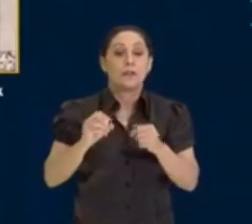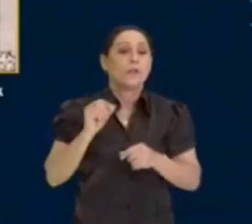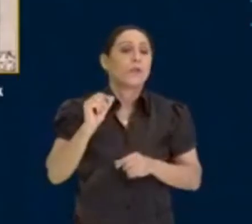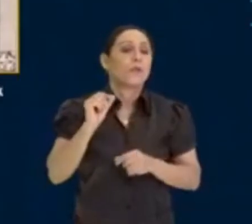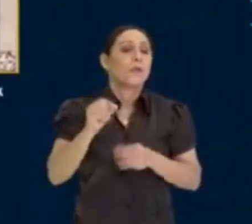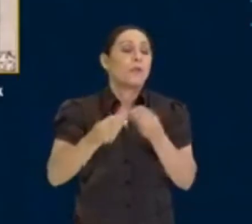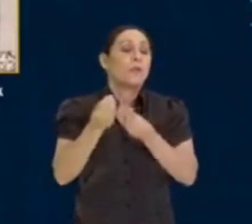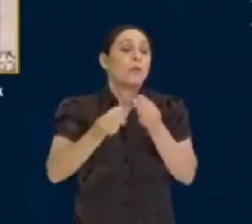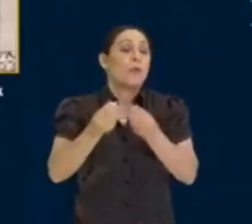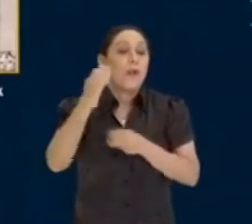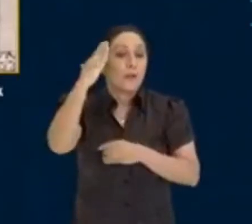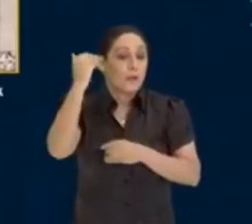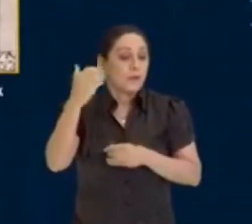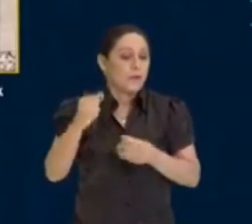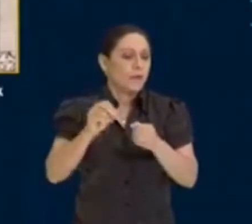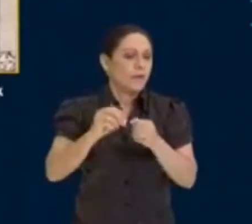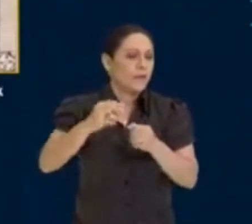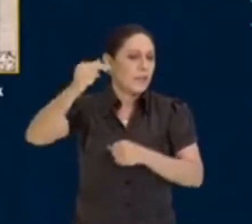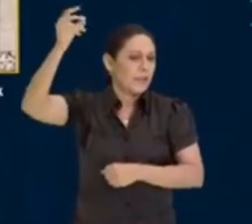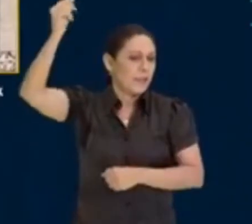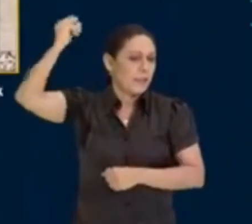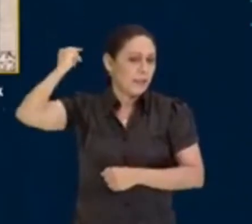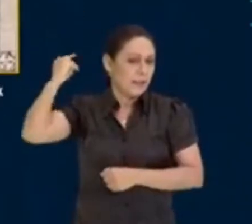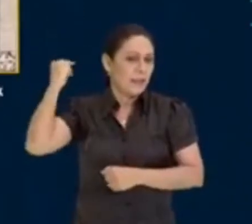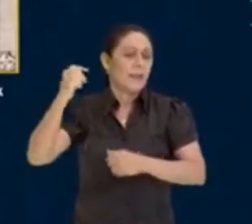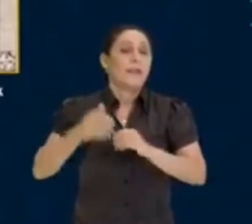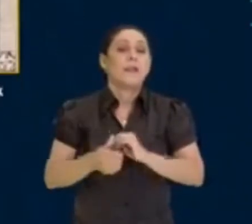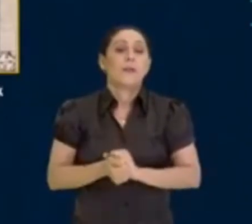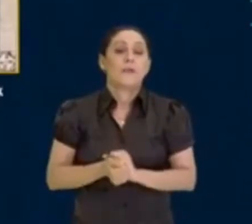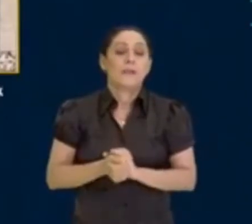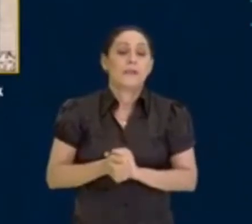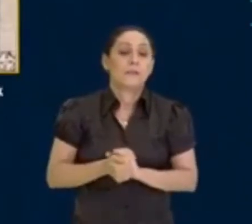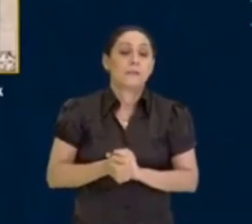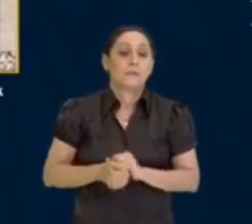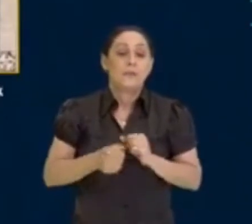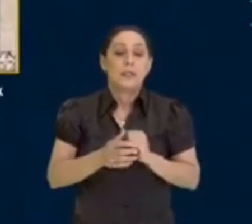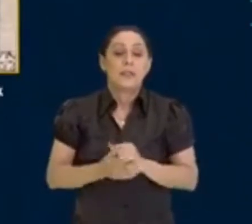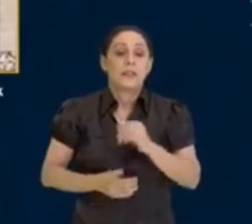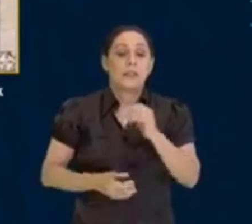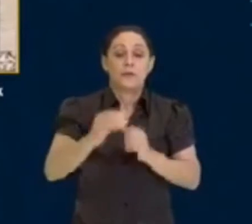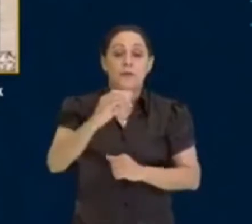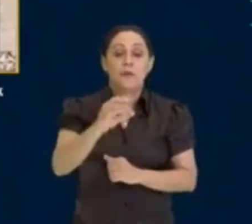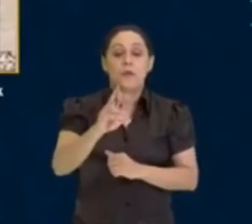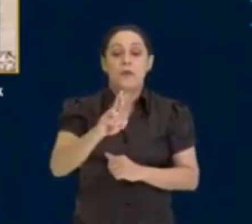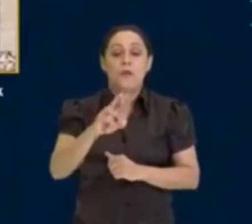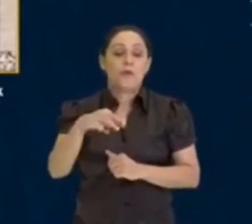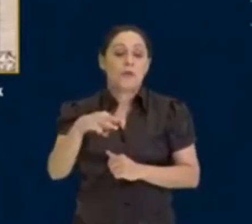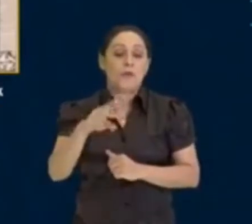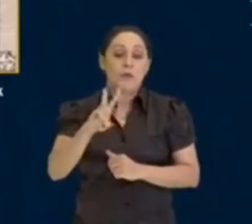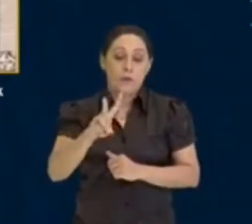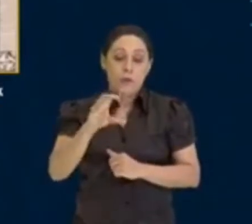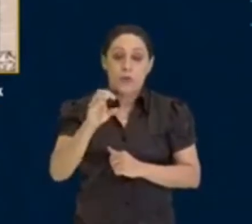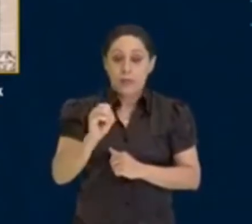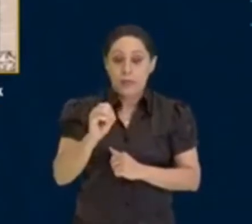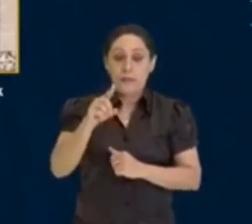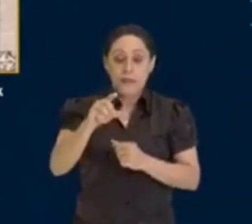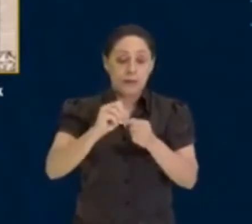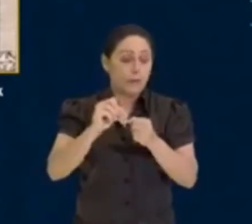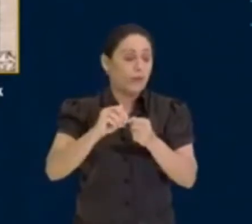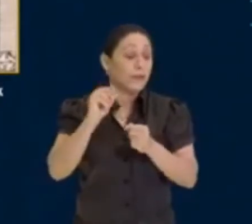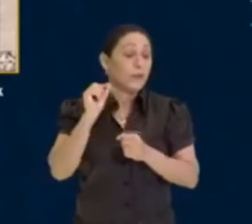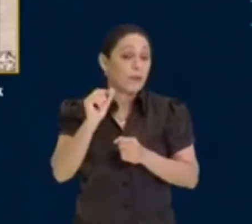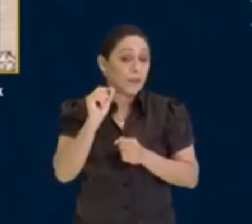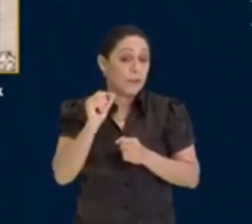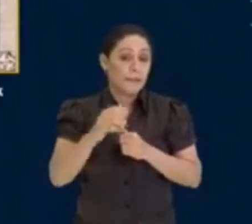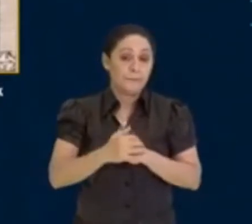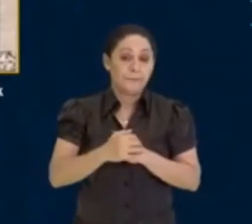Eratóstenes fez naquela época, né? Que foi o crivo de Eratóstenes, que é basicamente você fazer o seguinte.